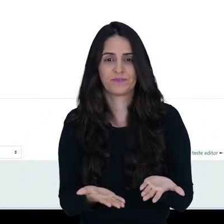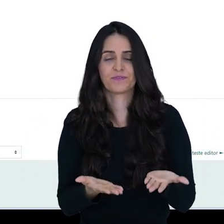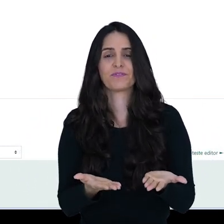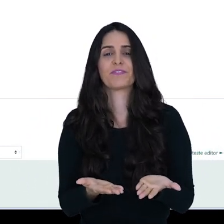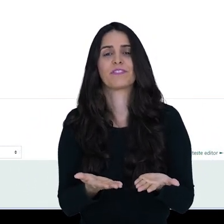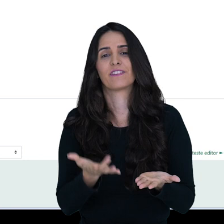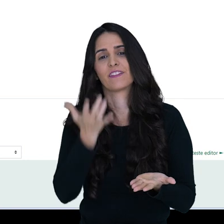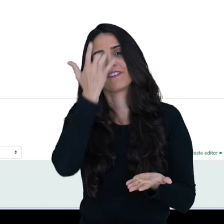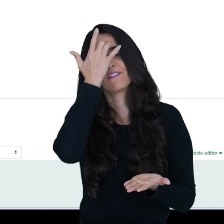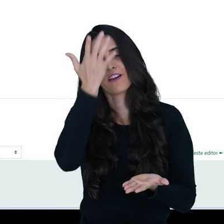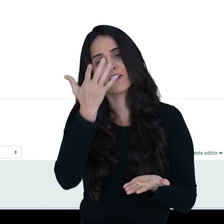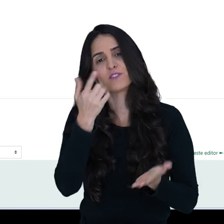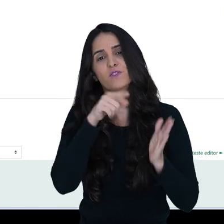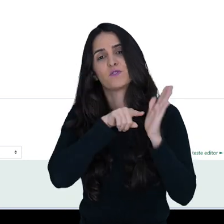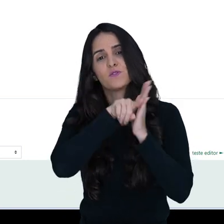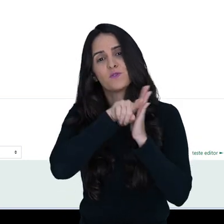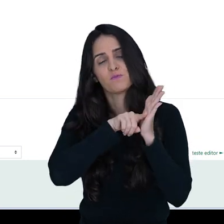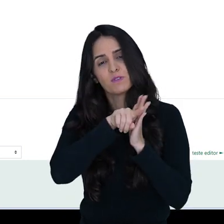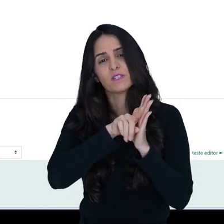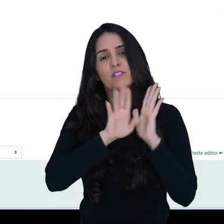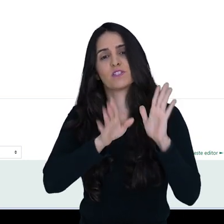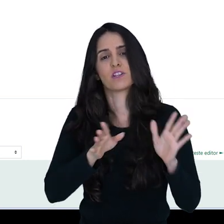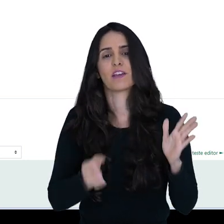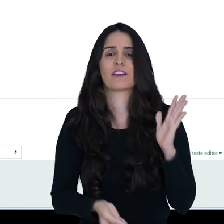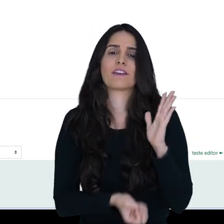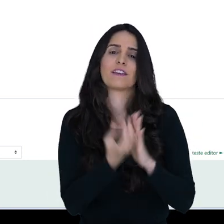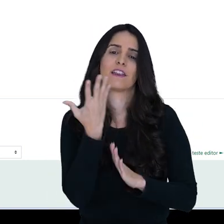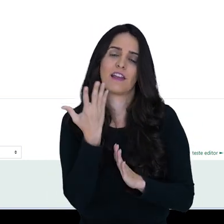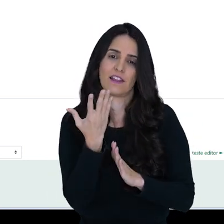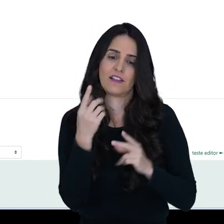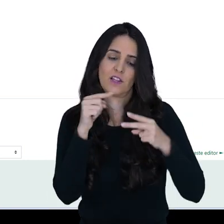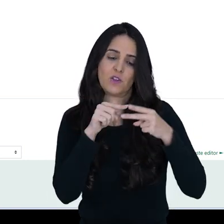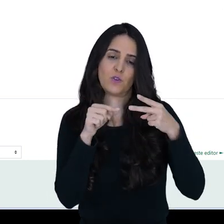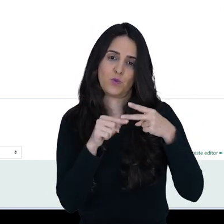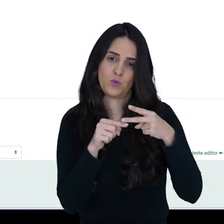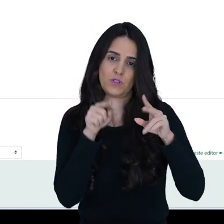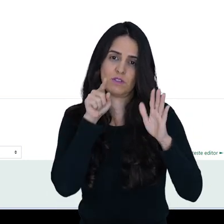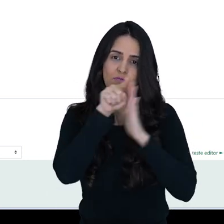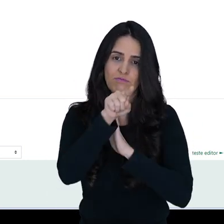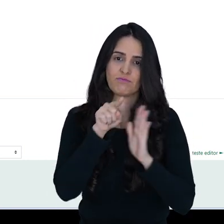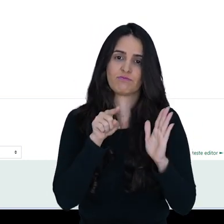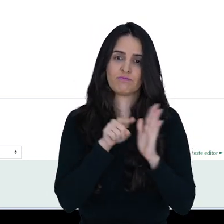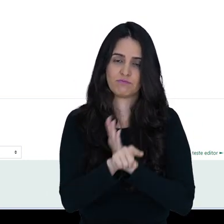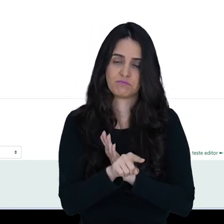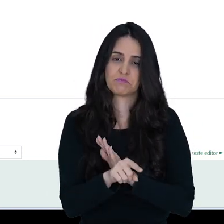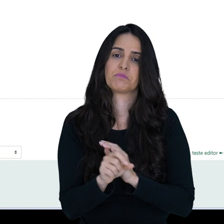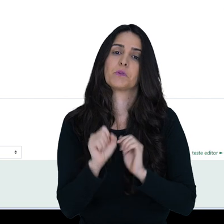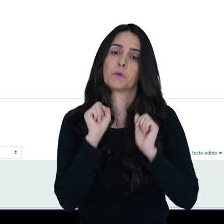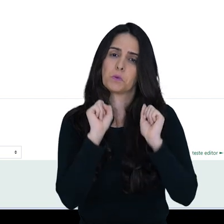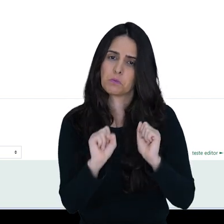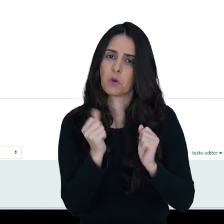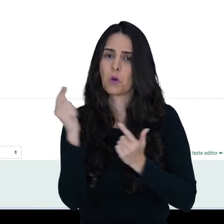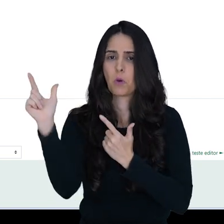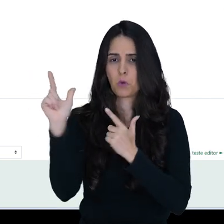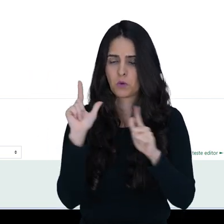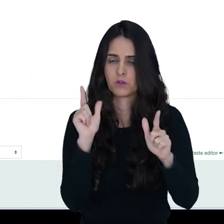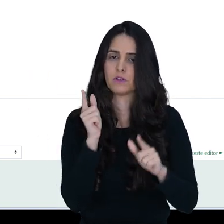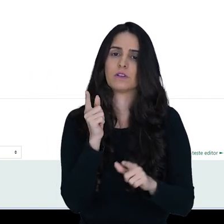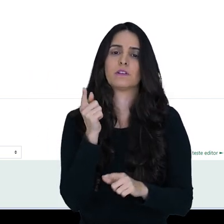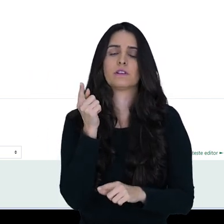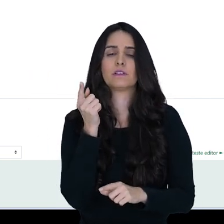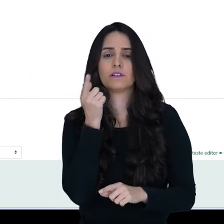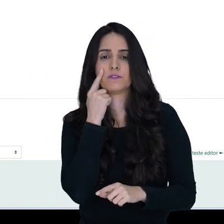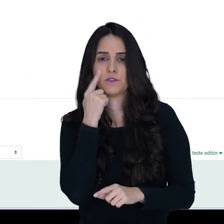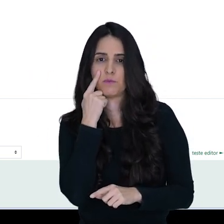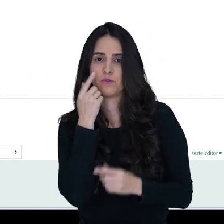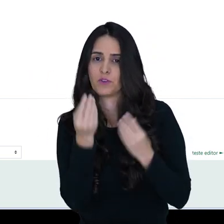Então, é isso. Aqui está a pesquisa já criada com duas questões. Você pode escolher outras